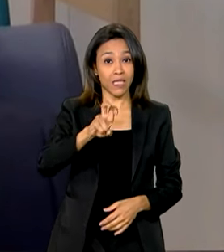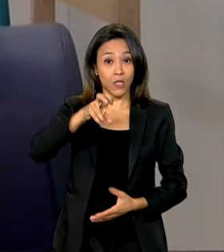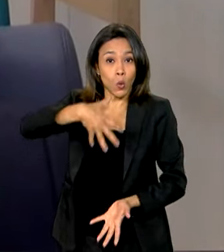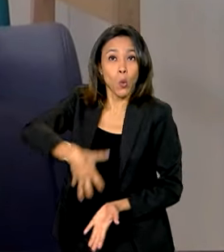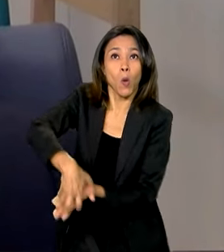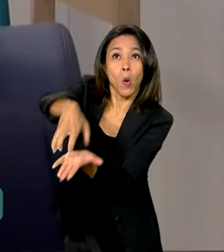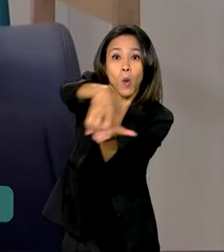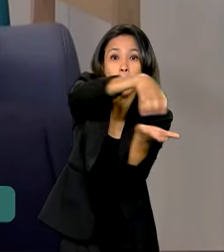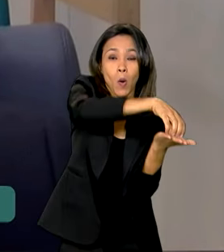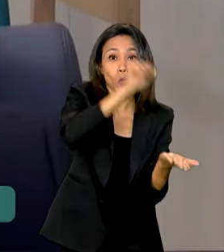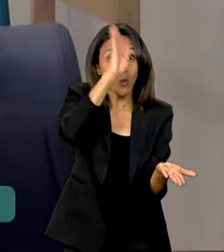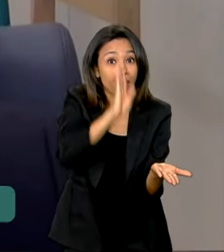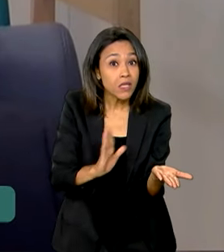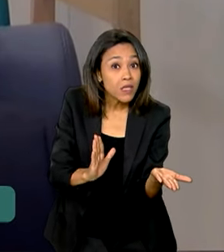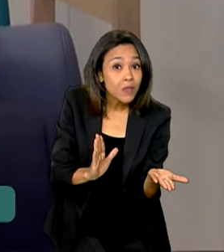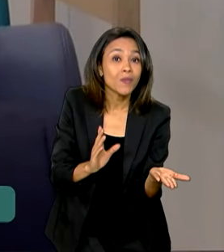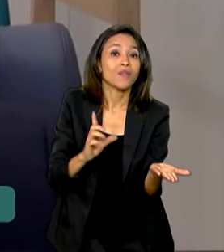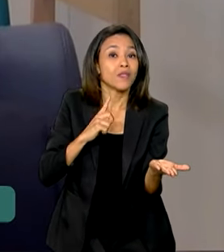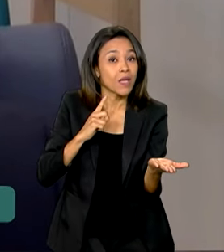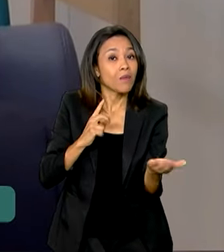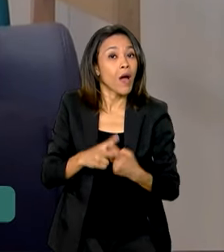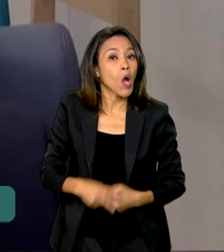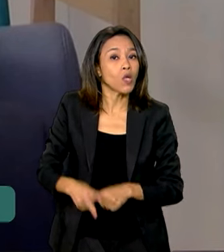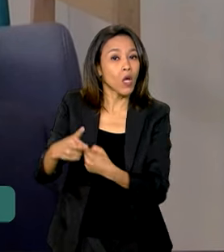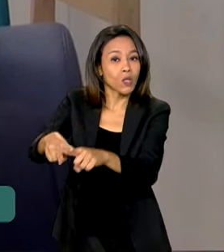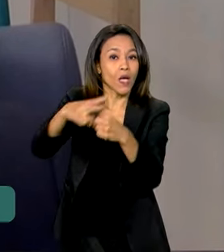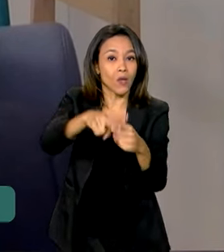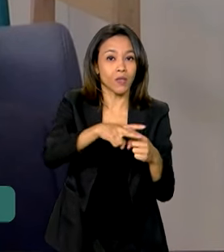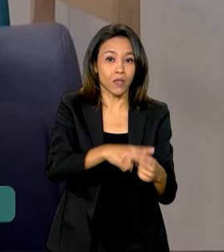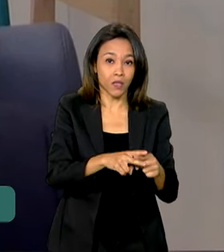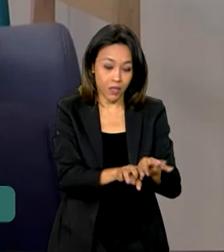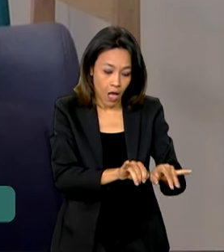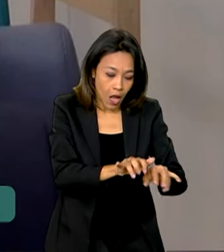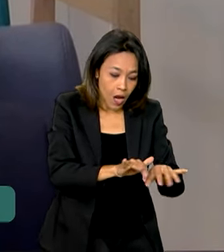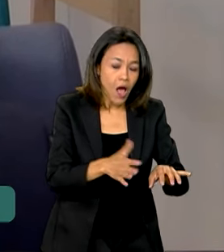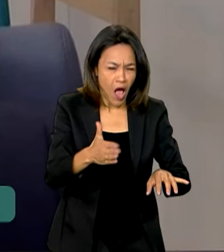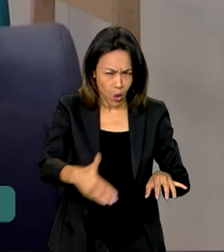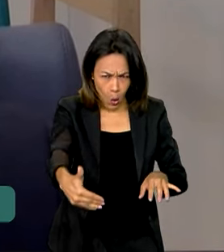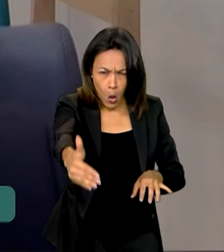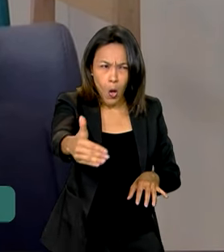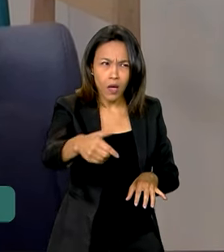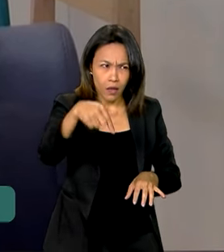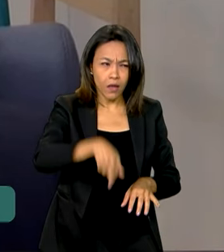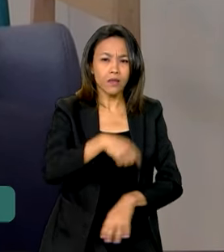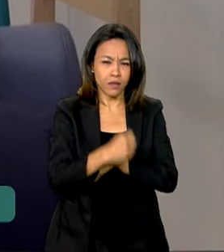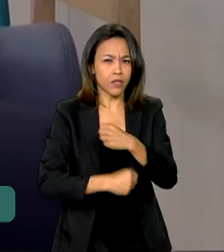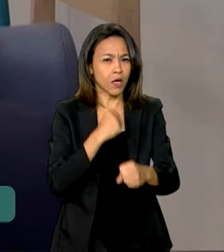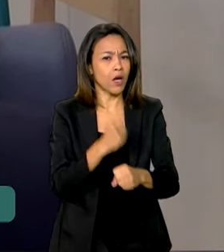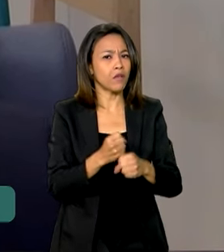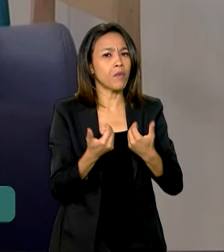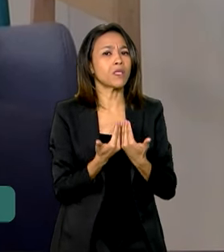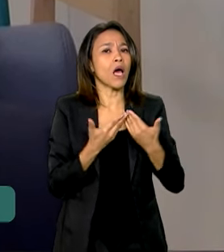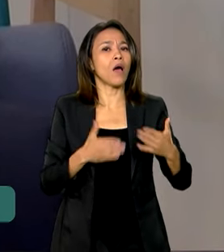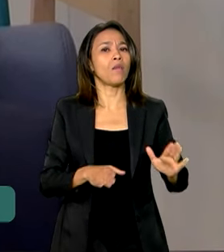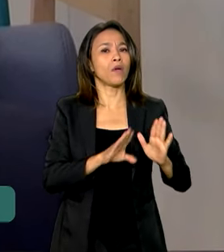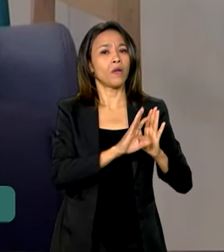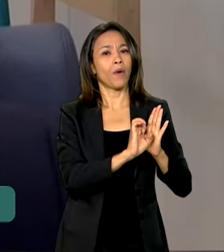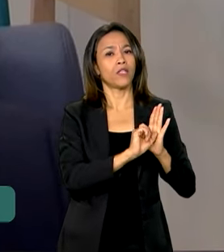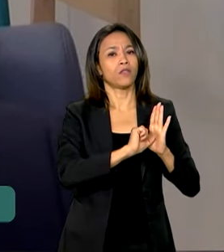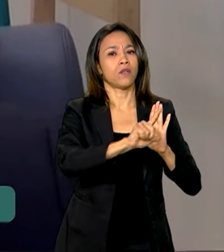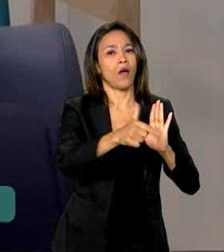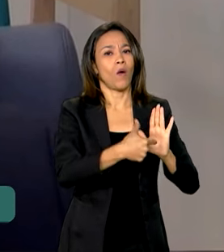Brasil e nossa meta é a gente estar fazendo um edital agora, esse ano, para conseguir